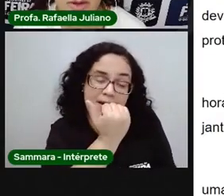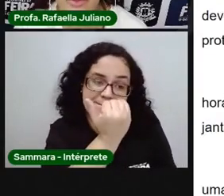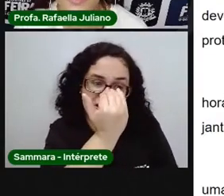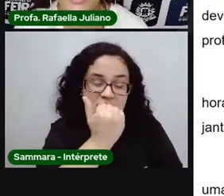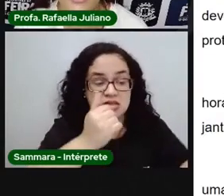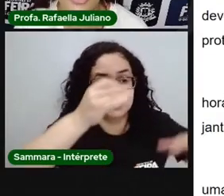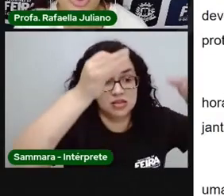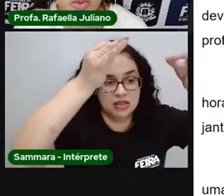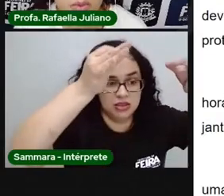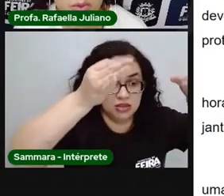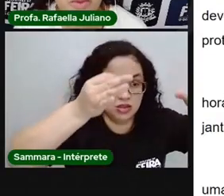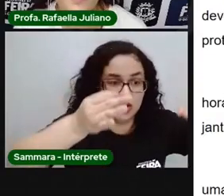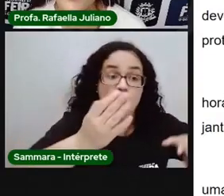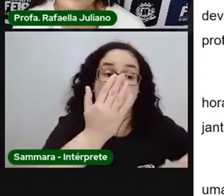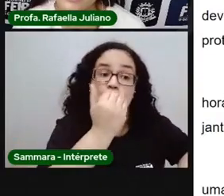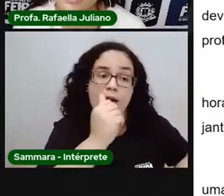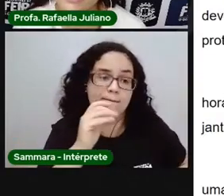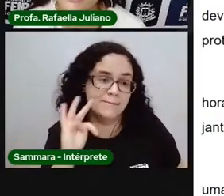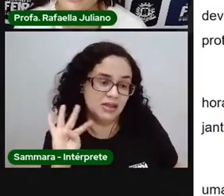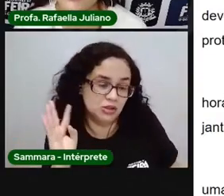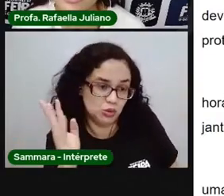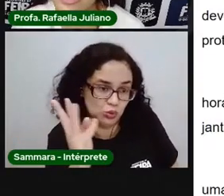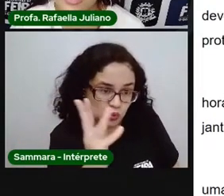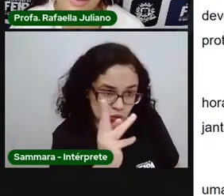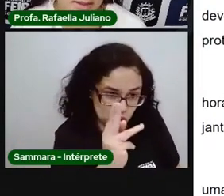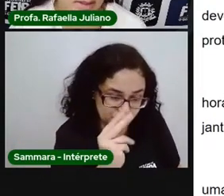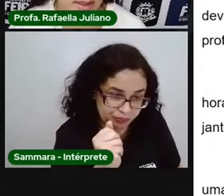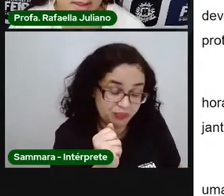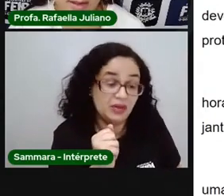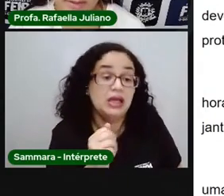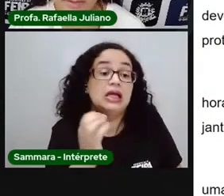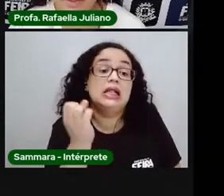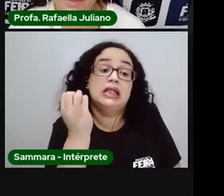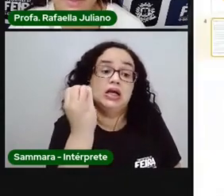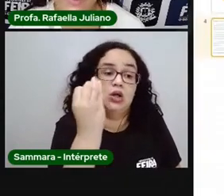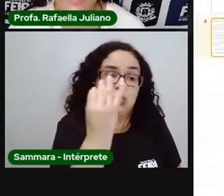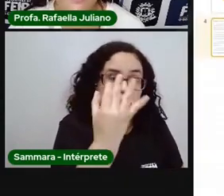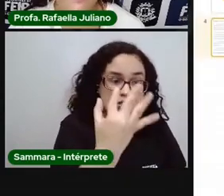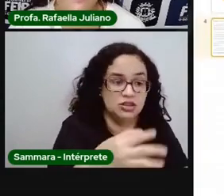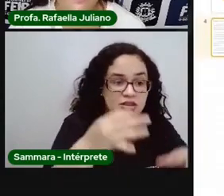é comer de tudo, porém, na quantidade certa.